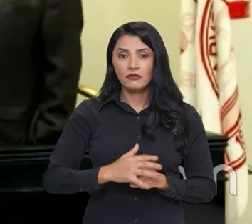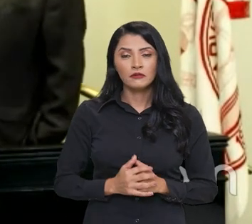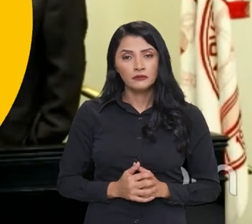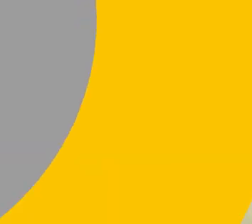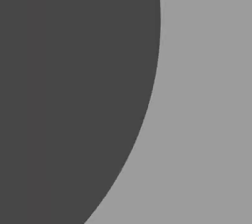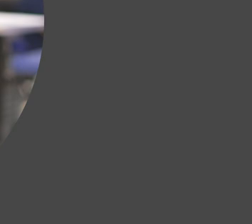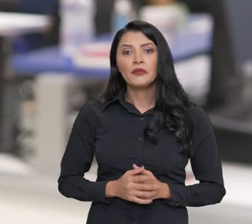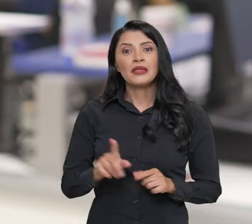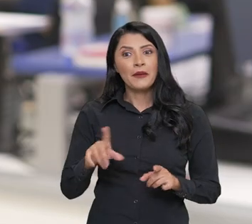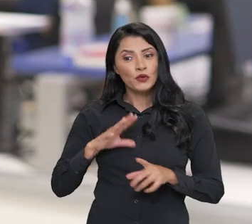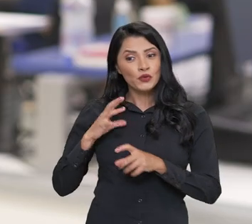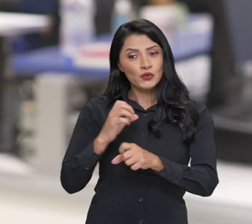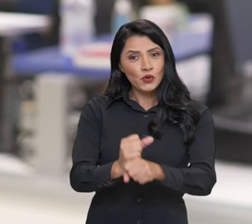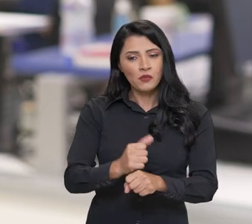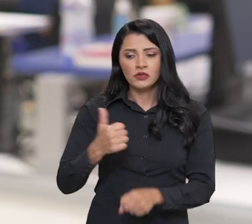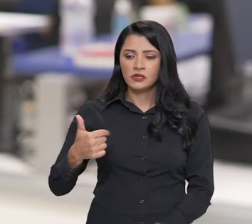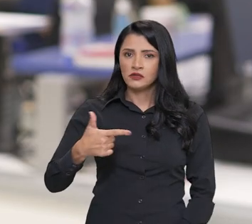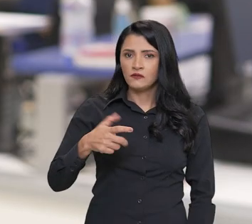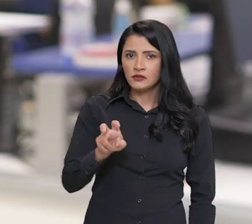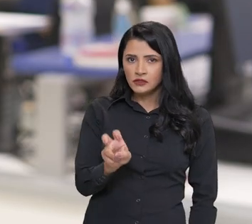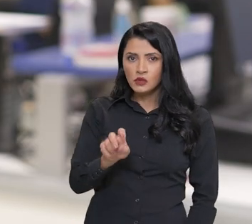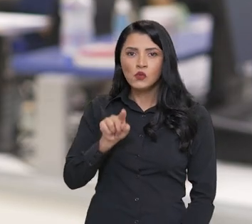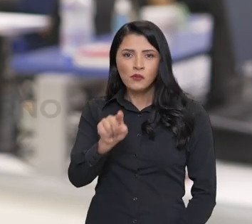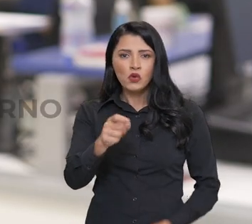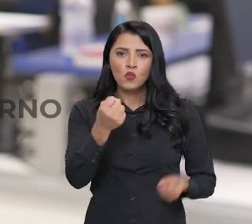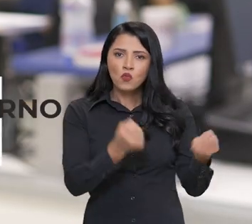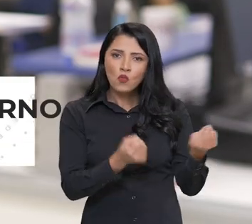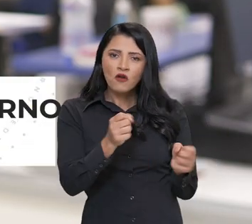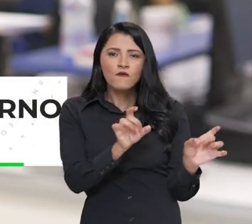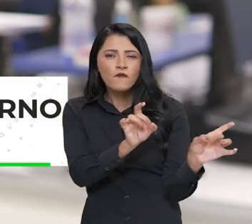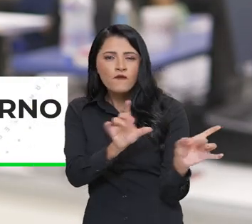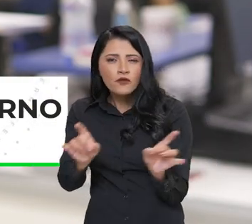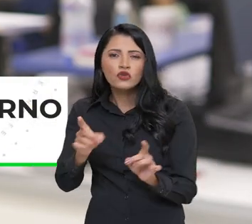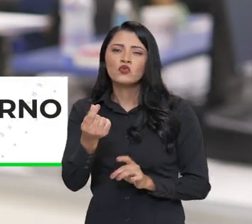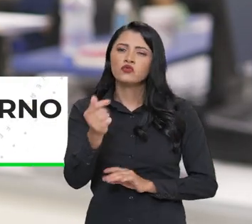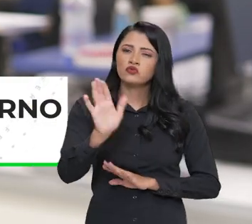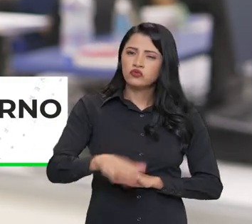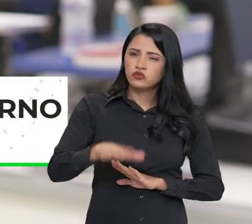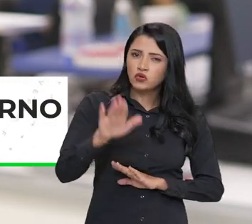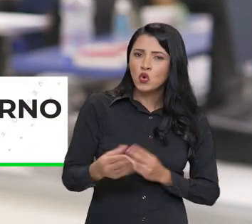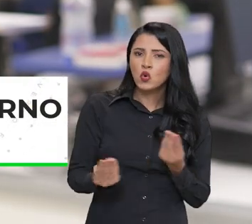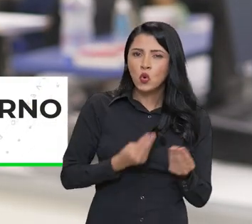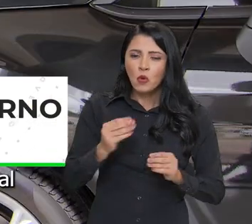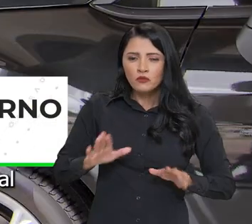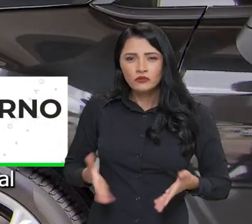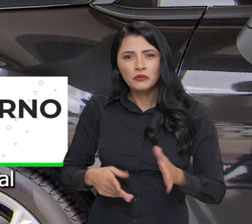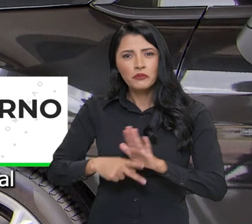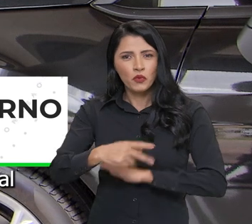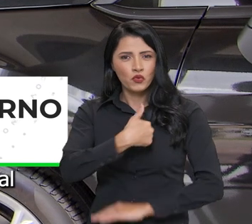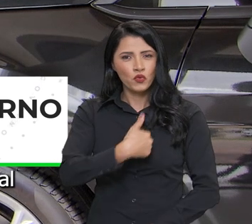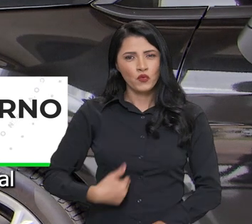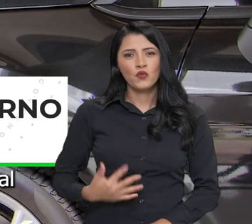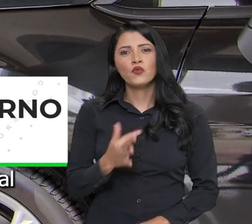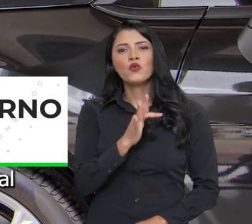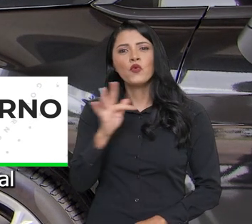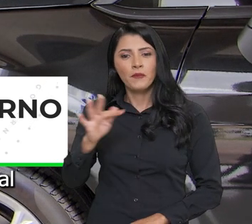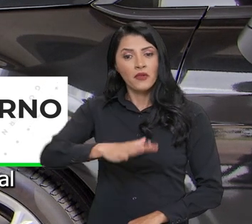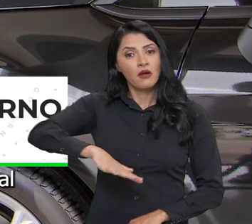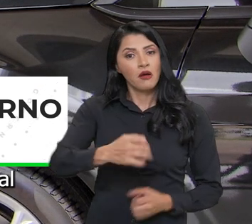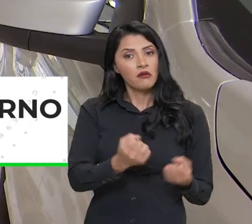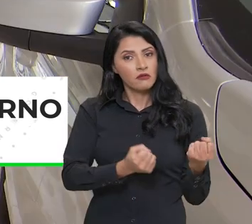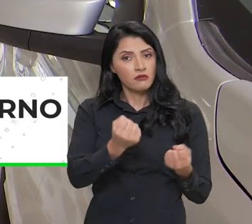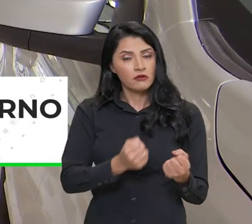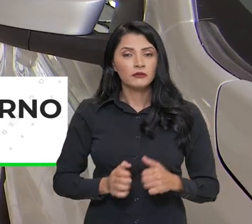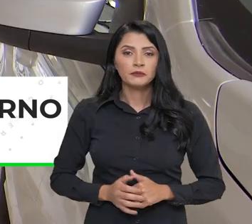sindicalismo. Cerca de 125 mil carros foram vendidos com desconto por meio do incentivo do governo